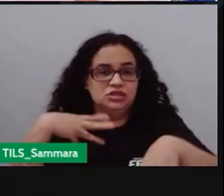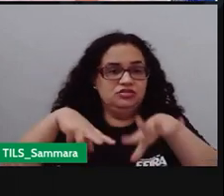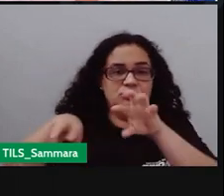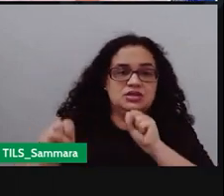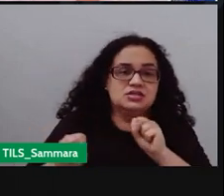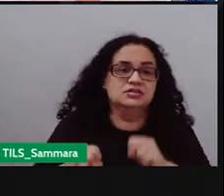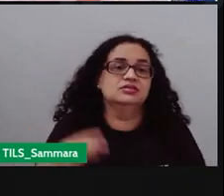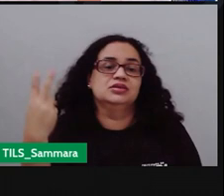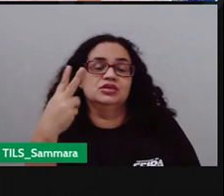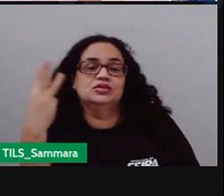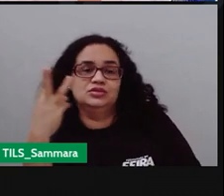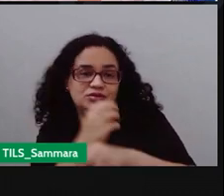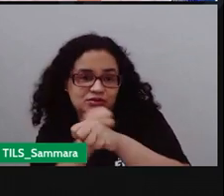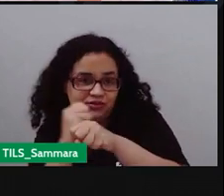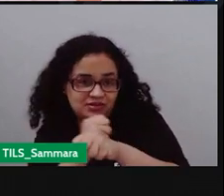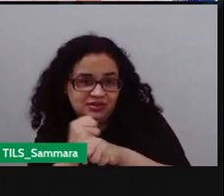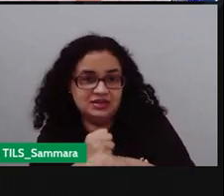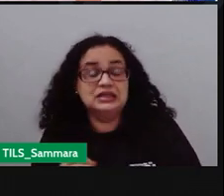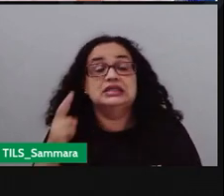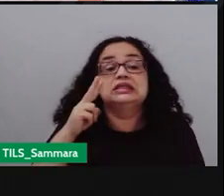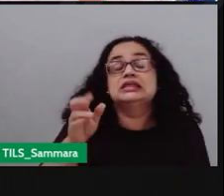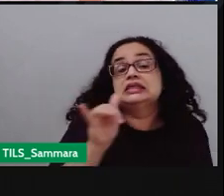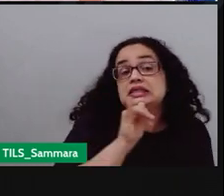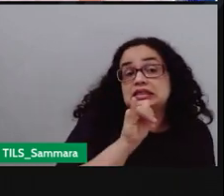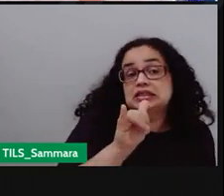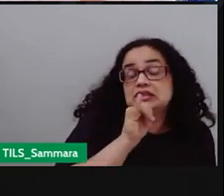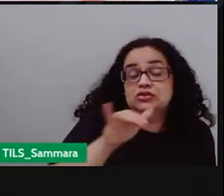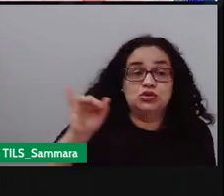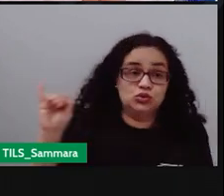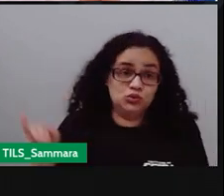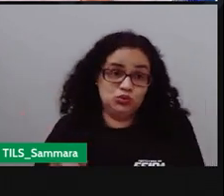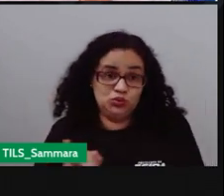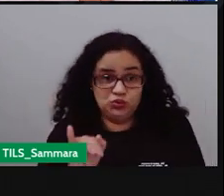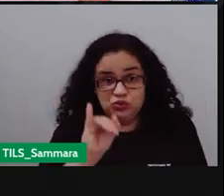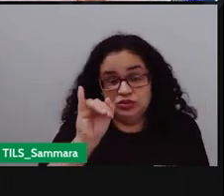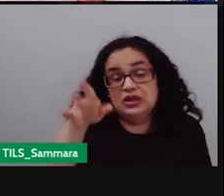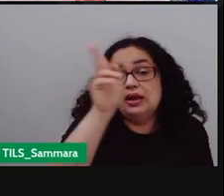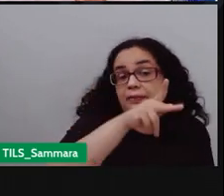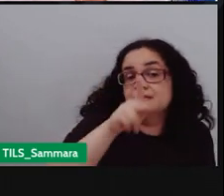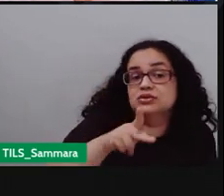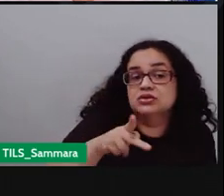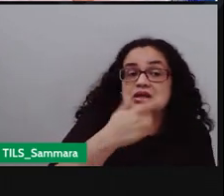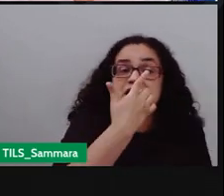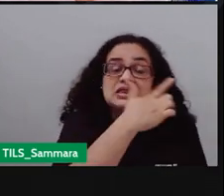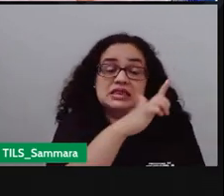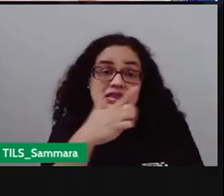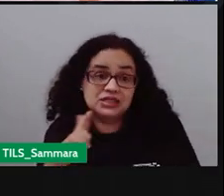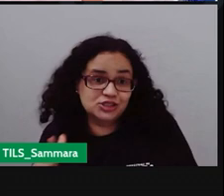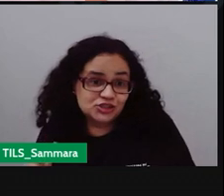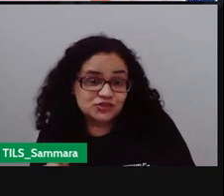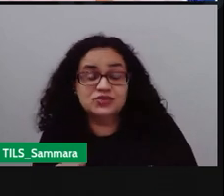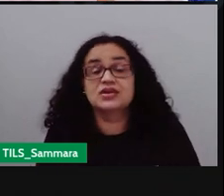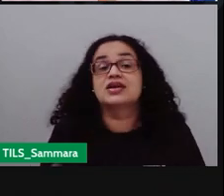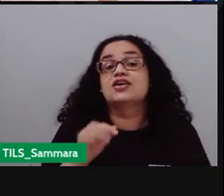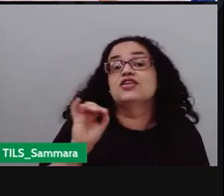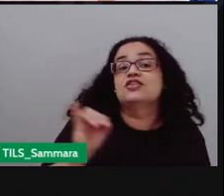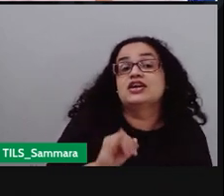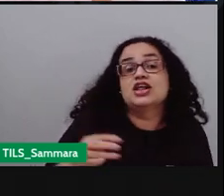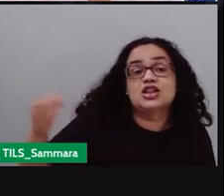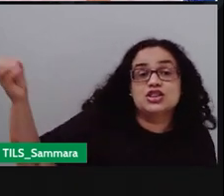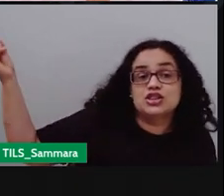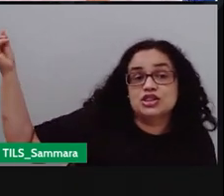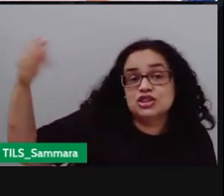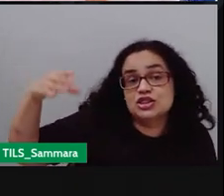anos. Dois, três anos. Então, a já tem uma informação importante, uma informação que a PRO não tinha. Então, é uma informação nova e o quê?